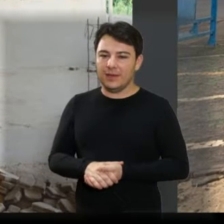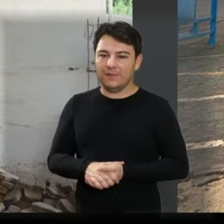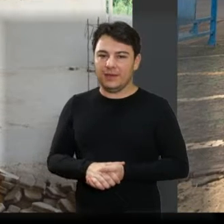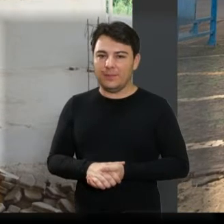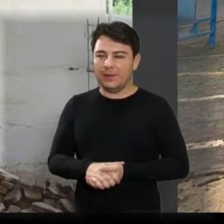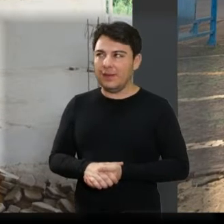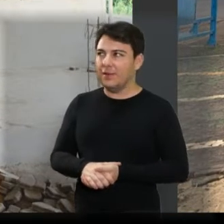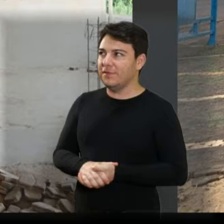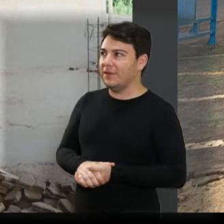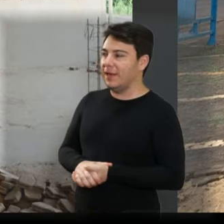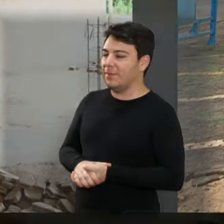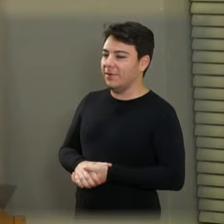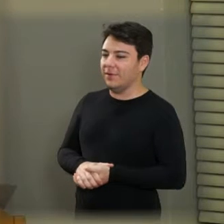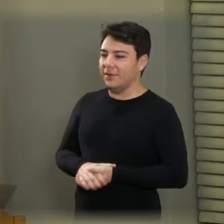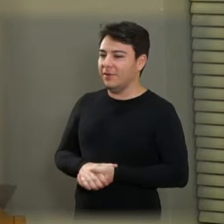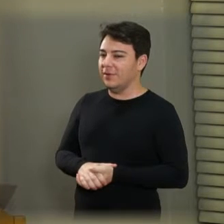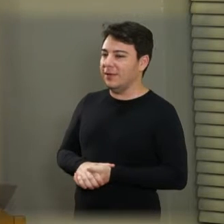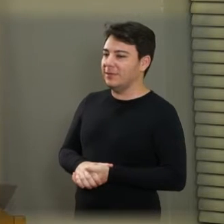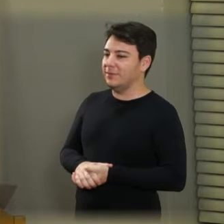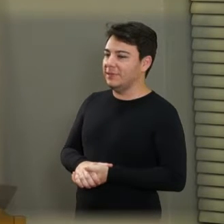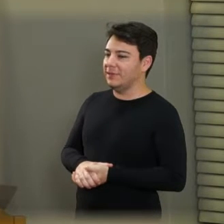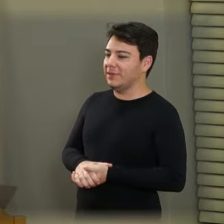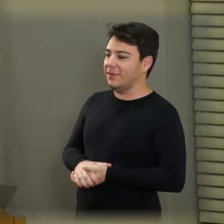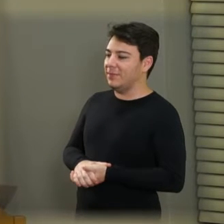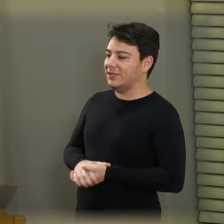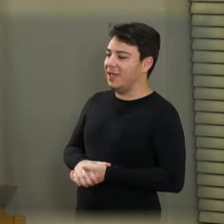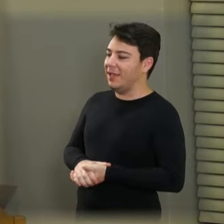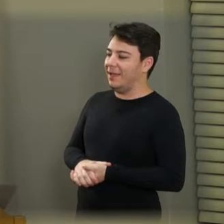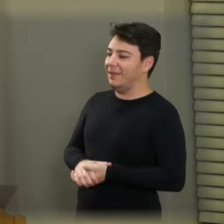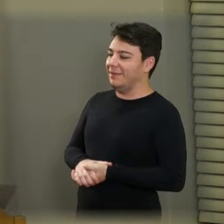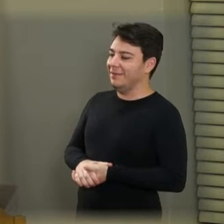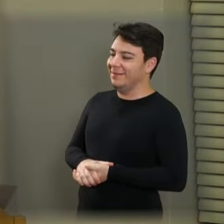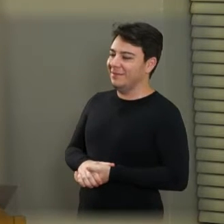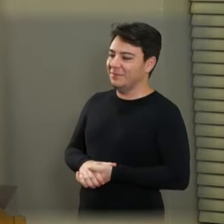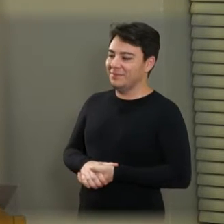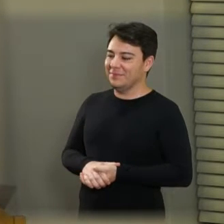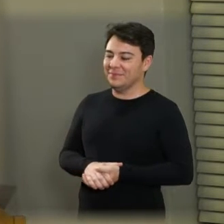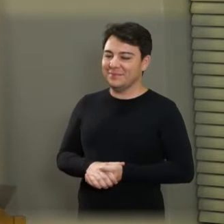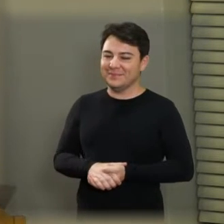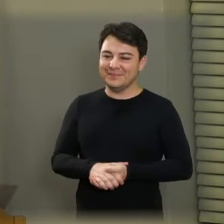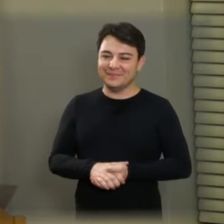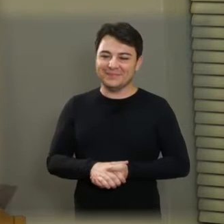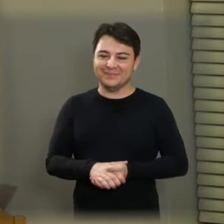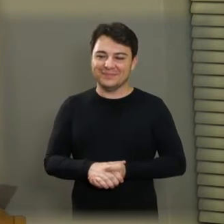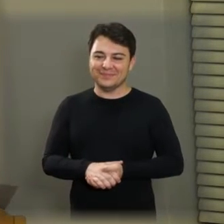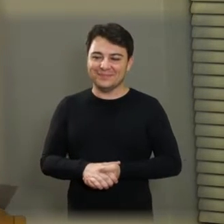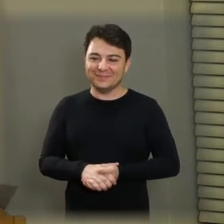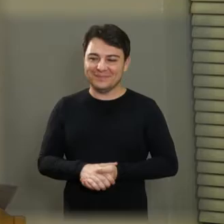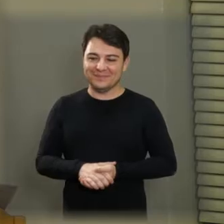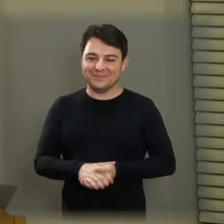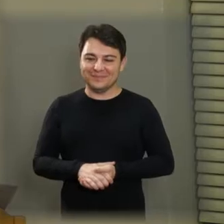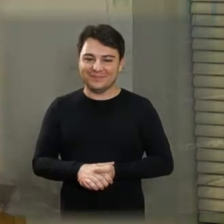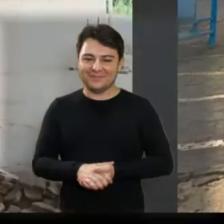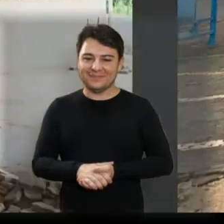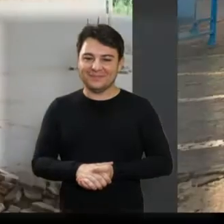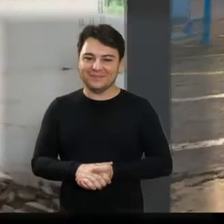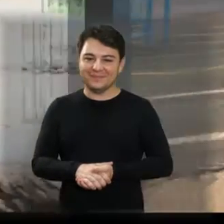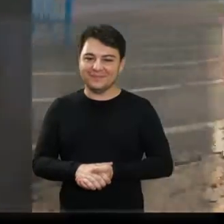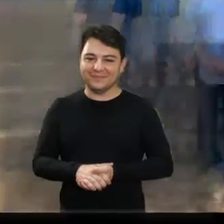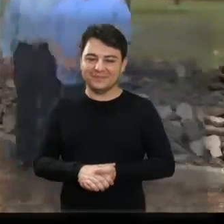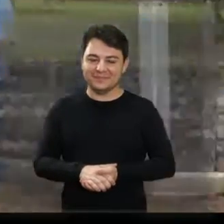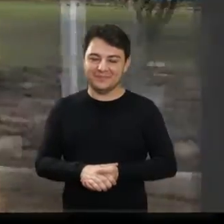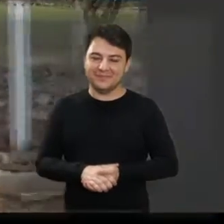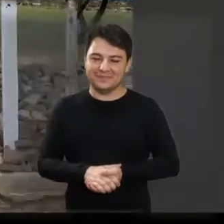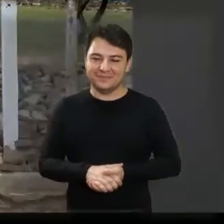Só traz para mim, por gentileza. Só uma informação que eu esqueci de dar. Aí foi no dia que a gente foi lá conhecer, então, o centro de estabilização.